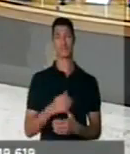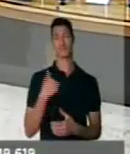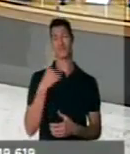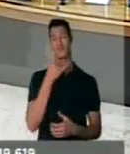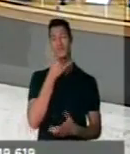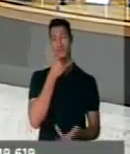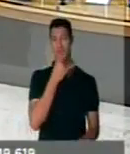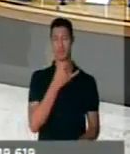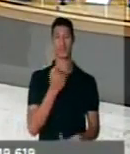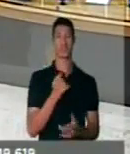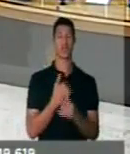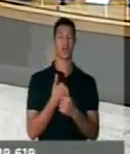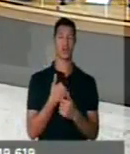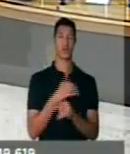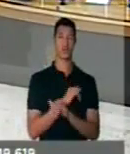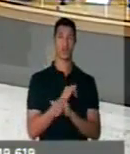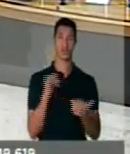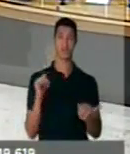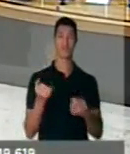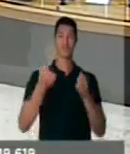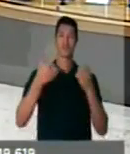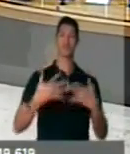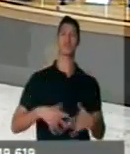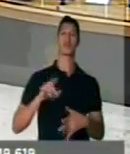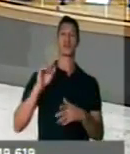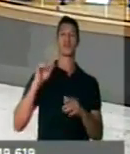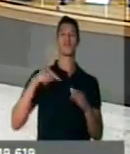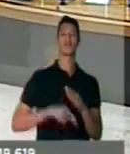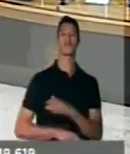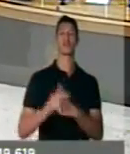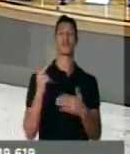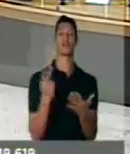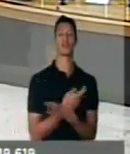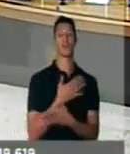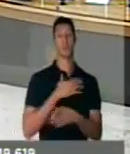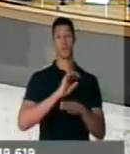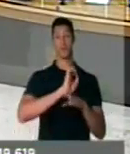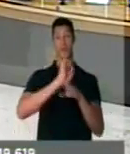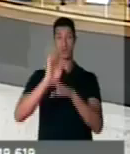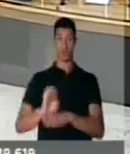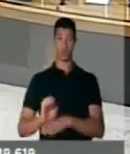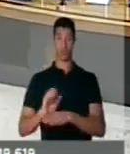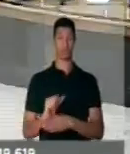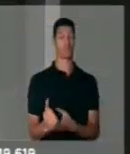tristeza que eu venho aqui relatar um fato grave que está acontecendo no meu estado